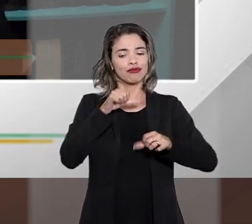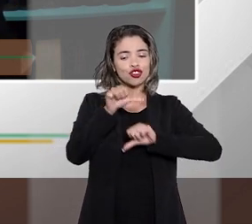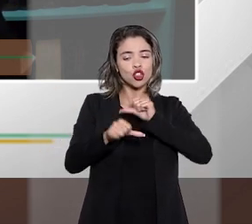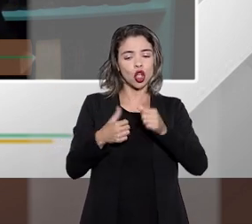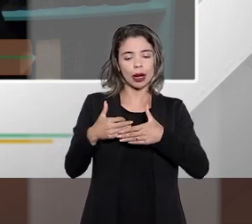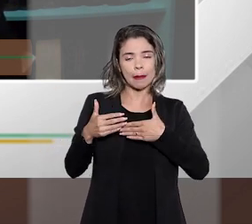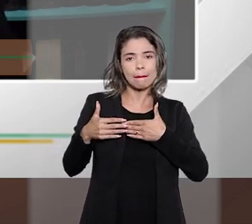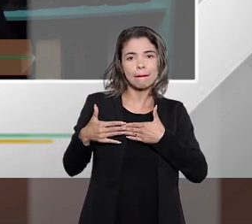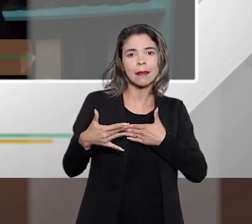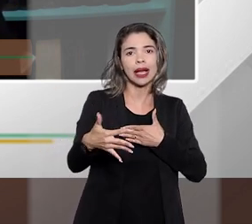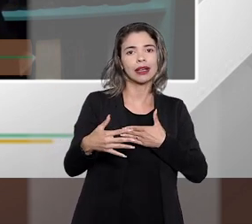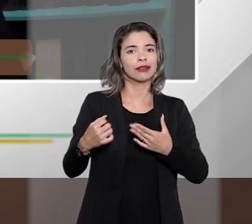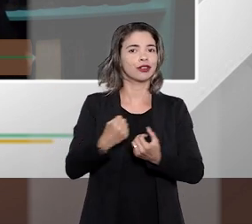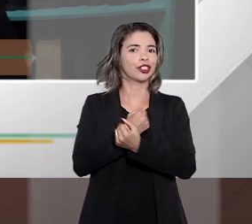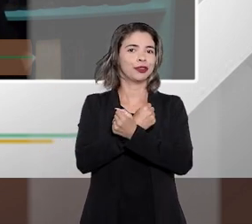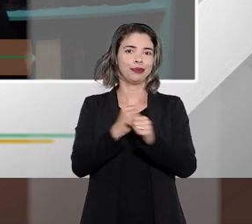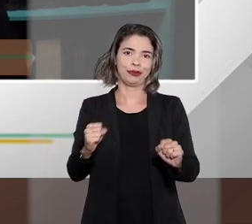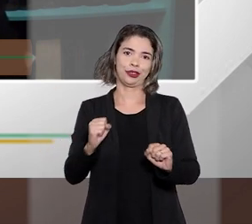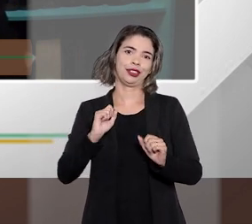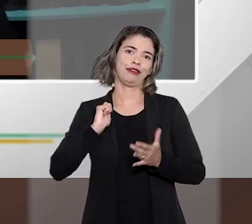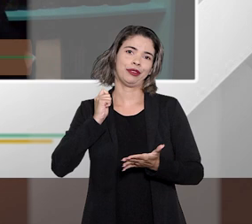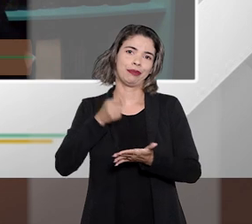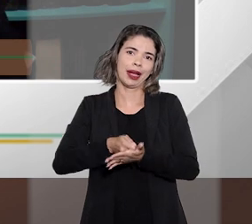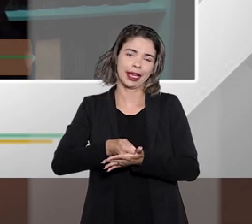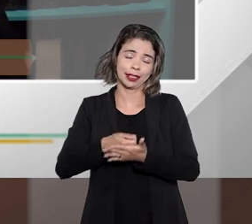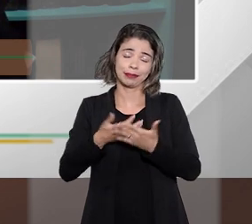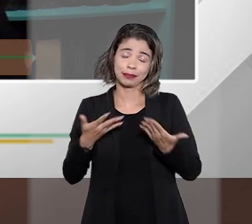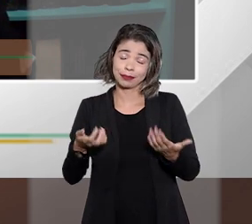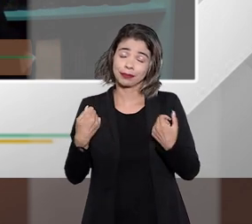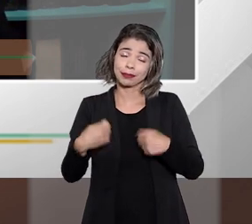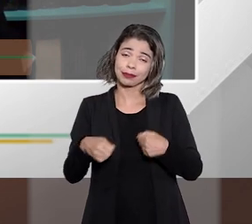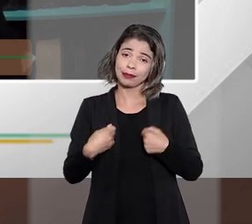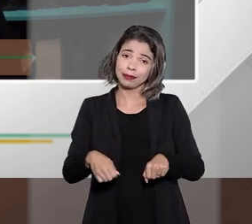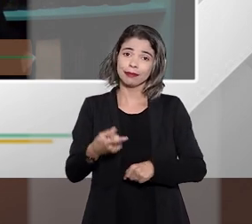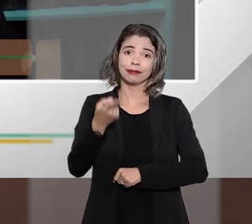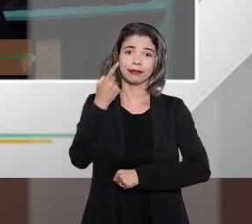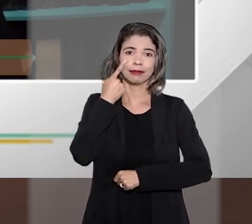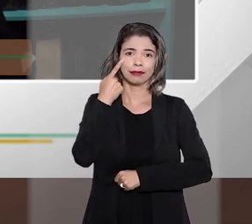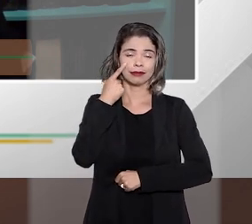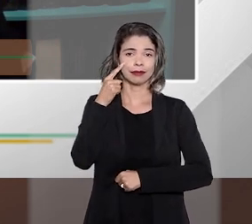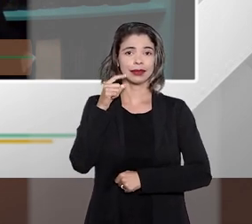consciência do que vai acontecer na hipótese de